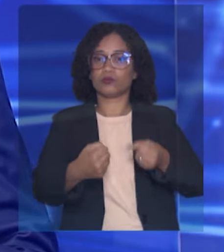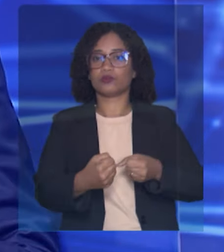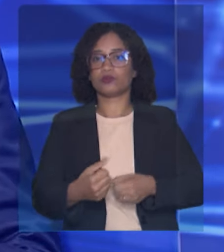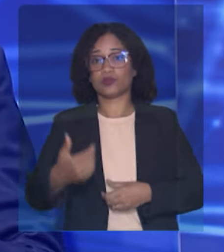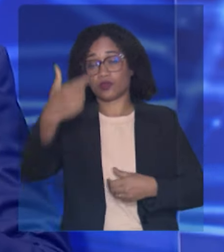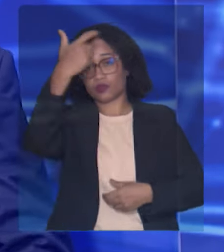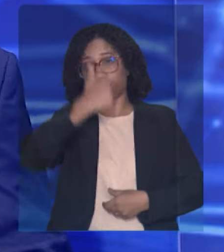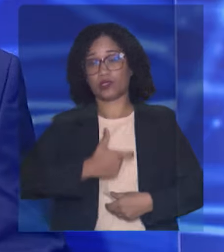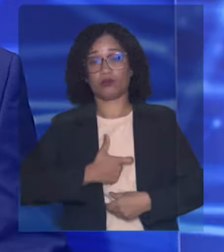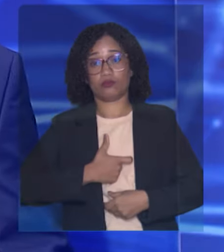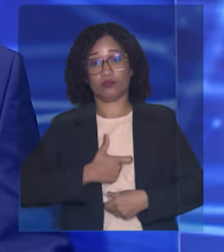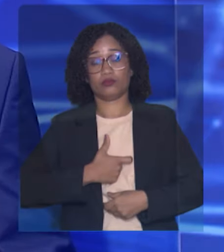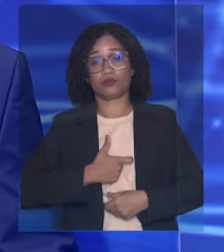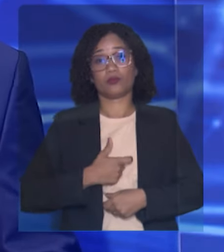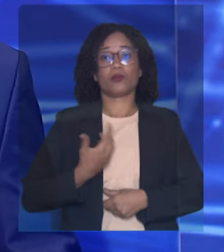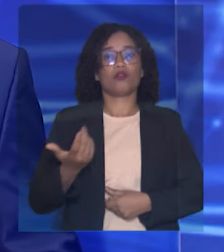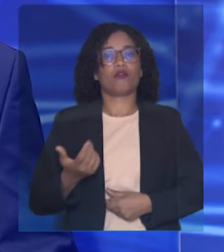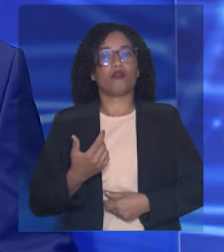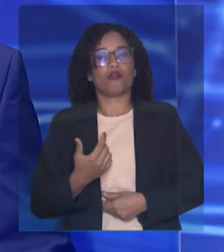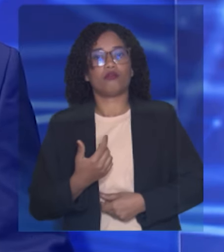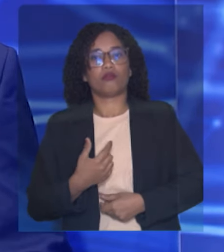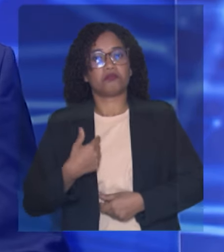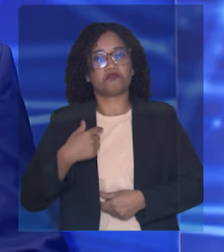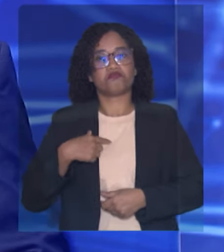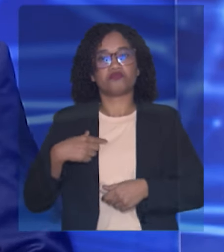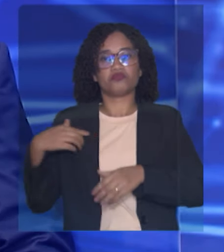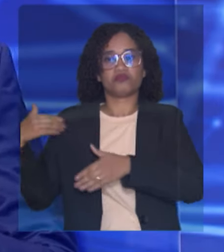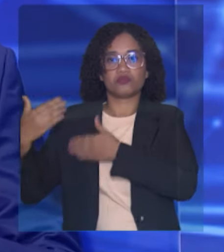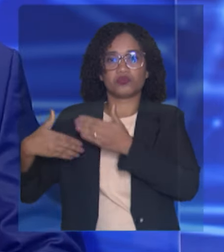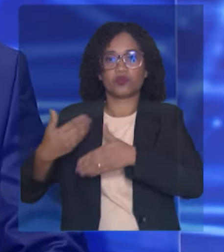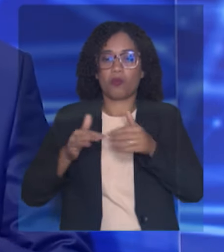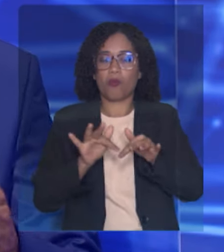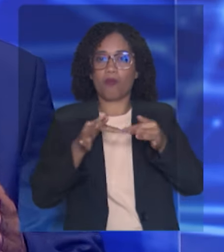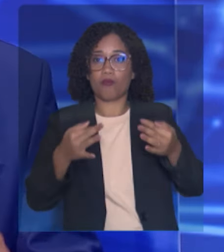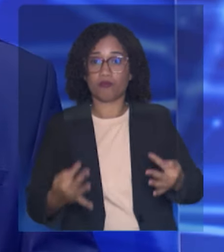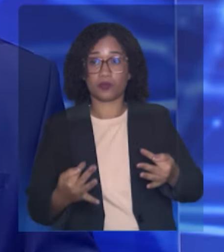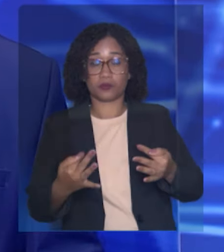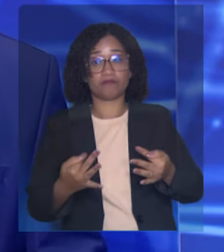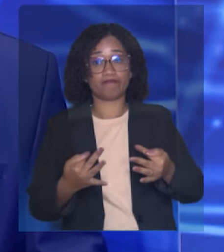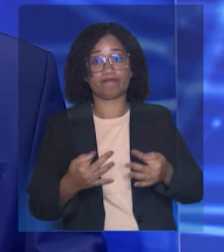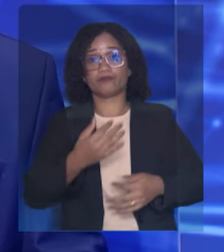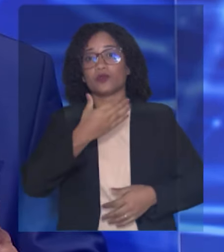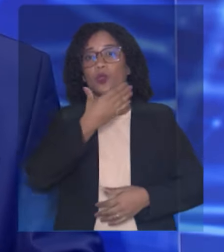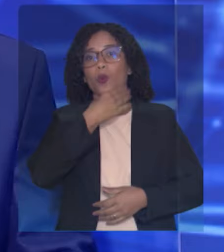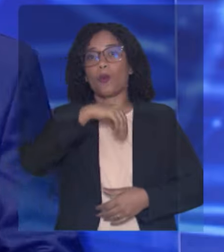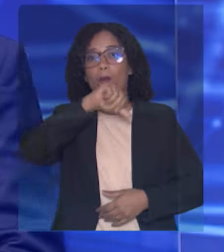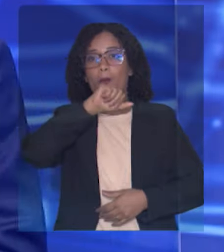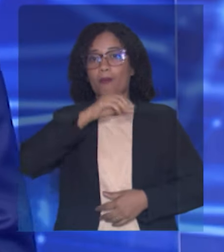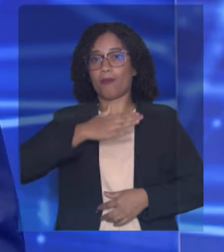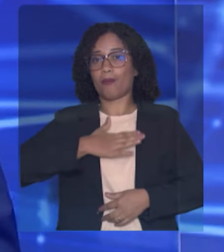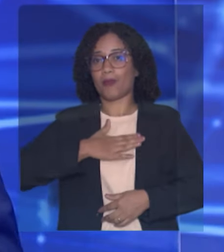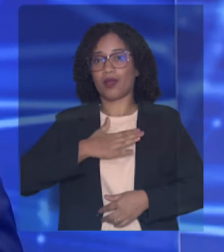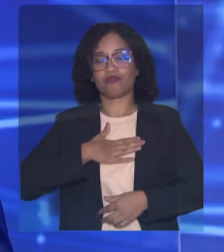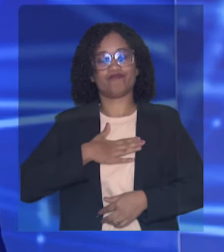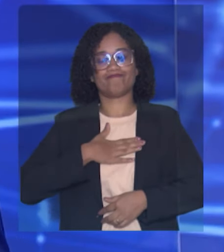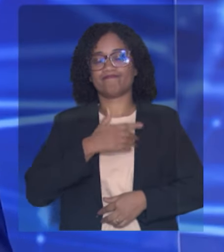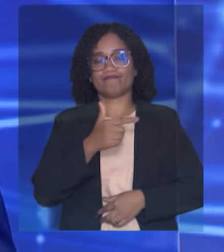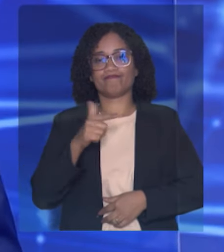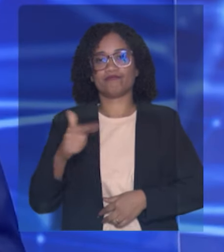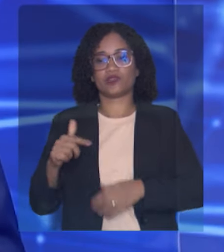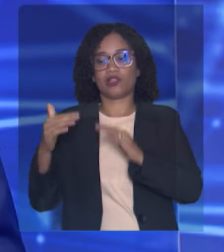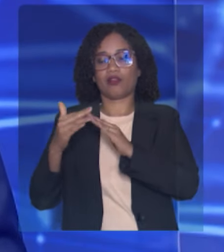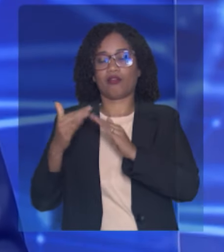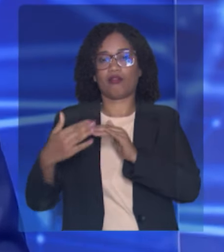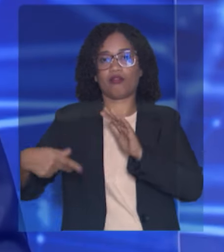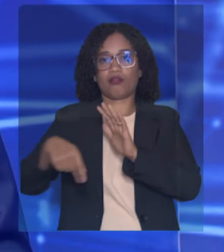filho de um homem sem teto, que nunca teve uma casa própria, e de uma mulher sem terra, que precisou vir para Salvador desde cedo,